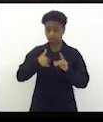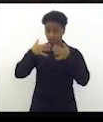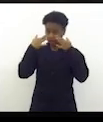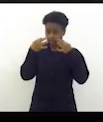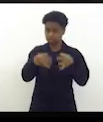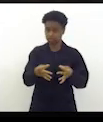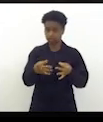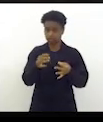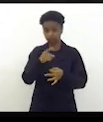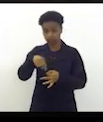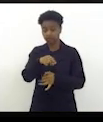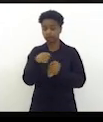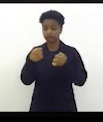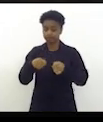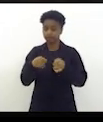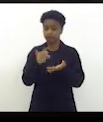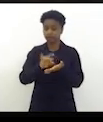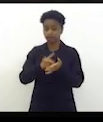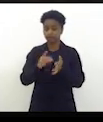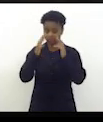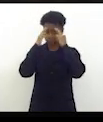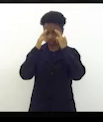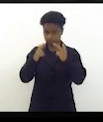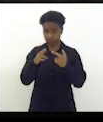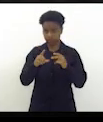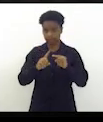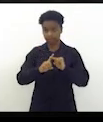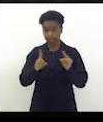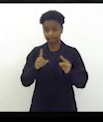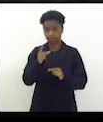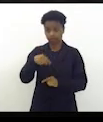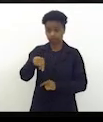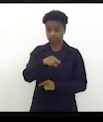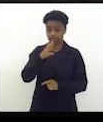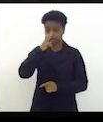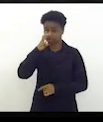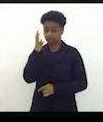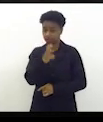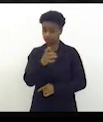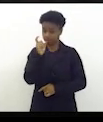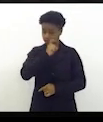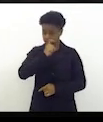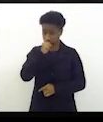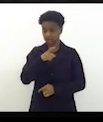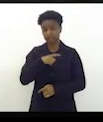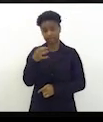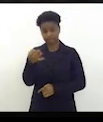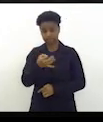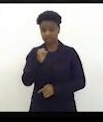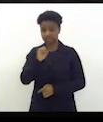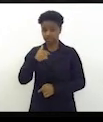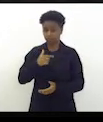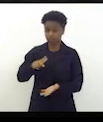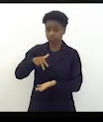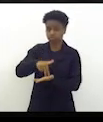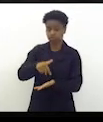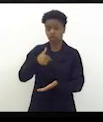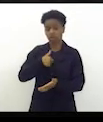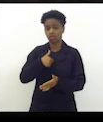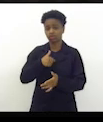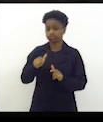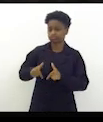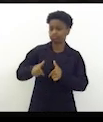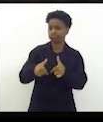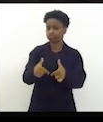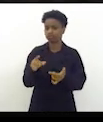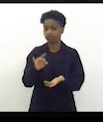você realmente tem que ser tratado com respeito agora você que faz uma denúncia caluniosa você pode ter certeza que enquanto eu estiver aqui eu vou mover mundos e